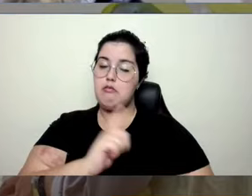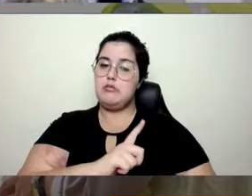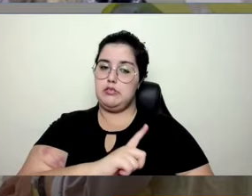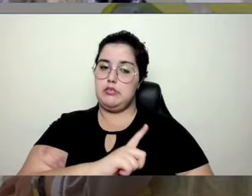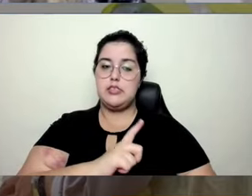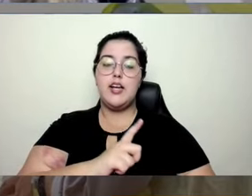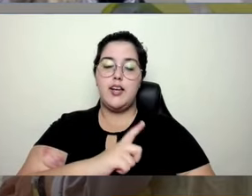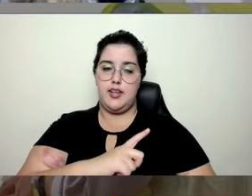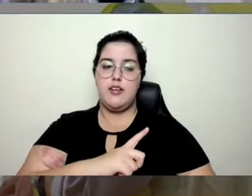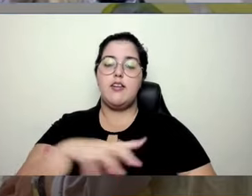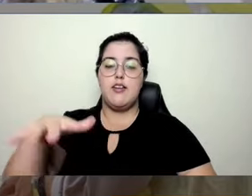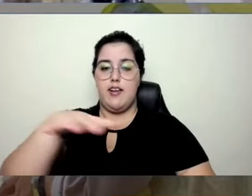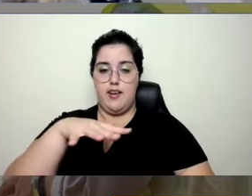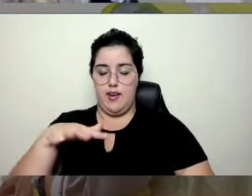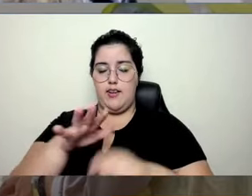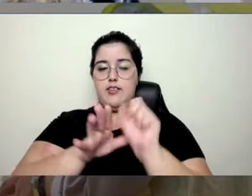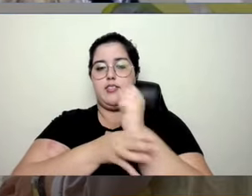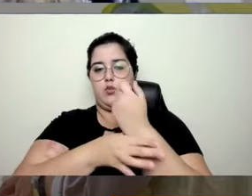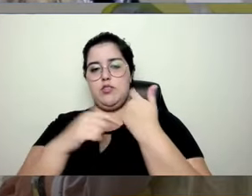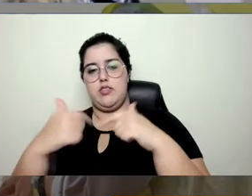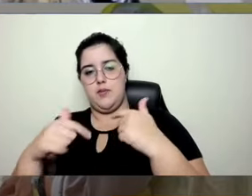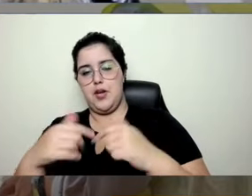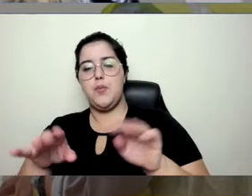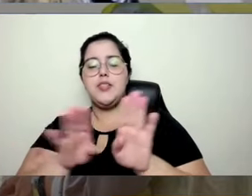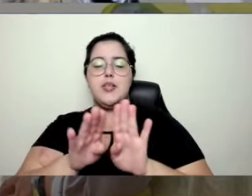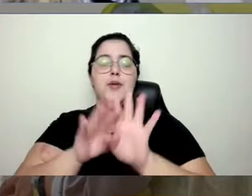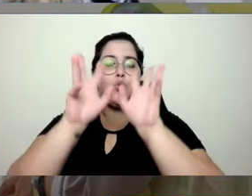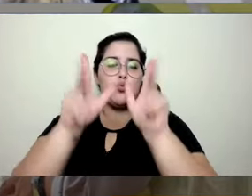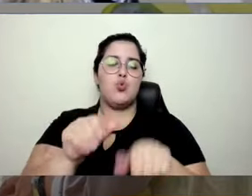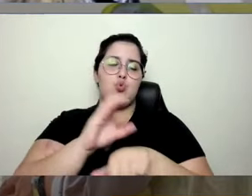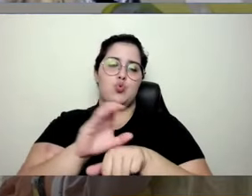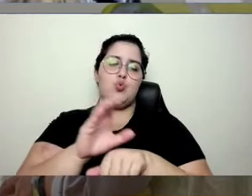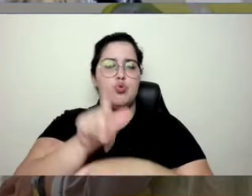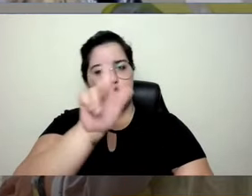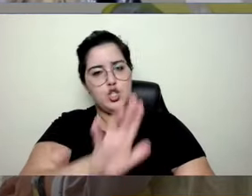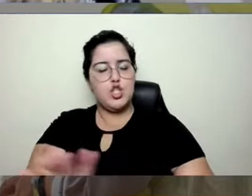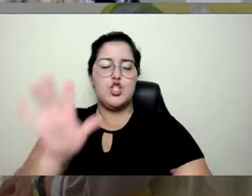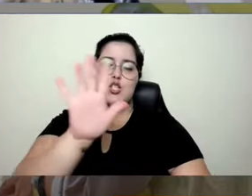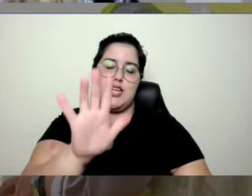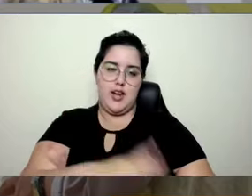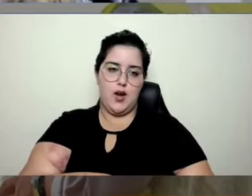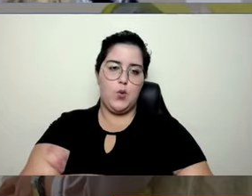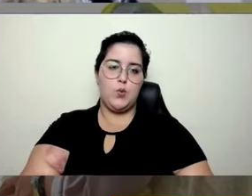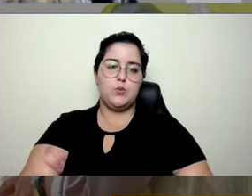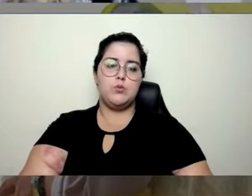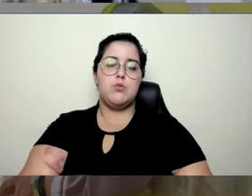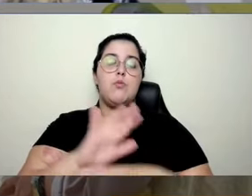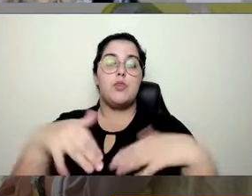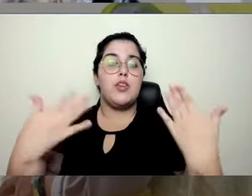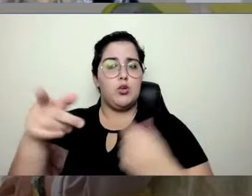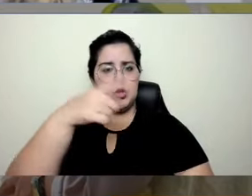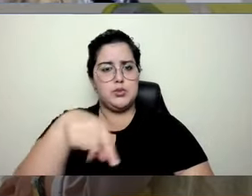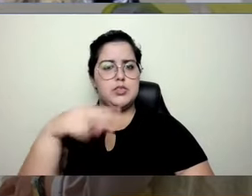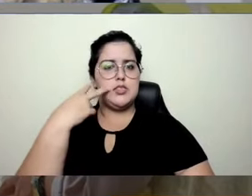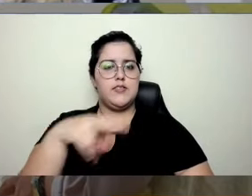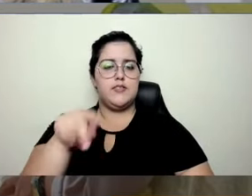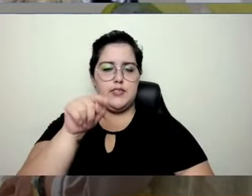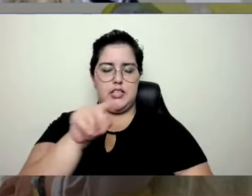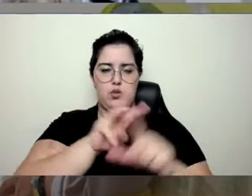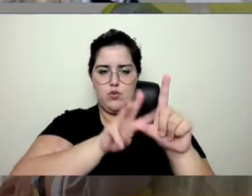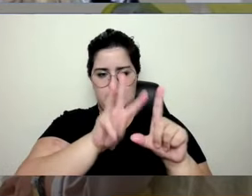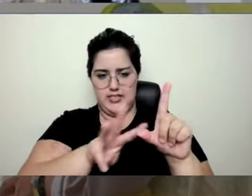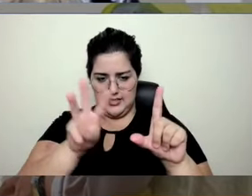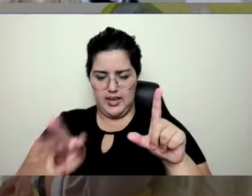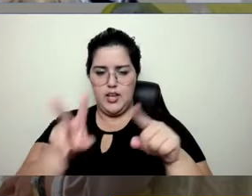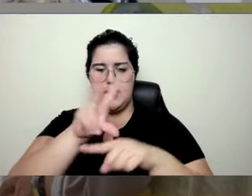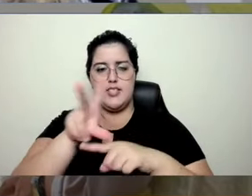não só nos cursos da área de segurança e trabalho, mas todos os cursos de forma geral, tá, então, dá uma olhadinha no site do Senac, façam a